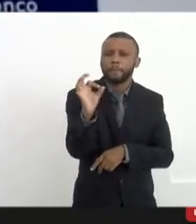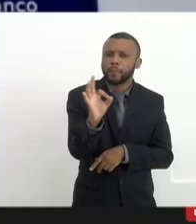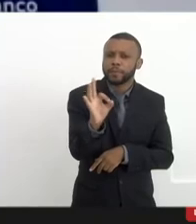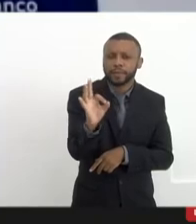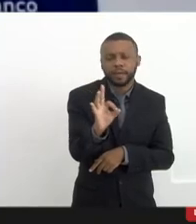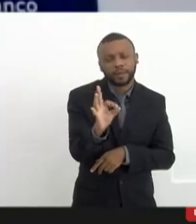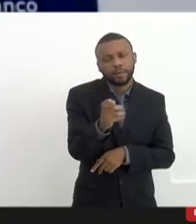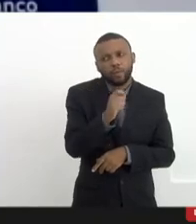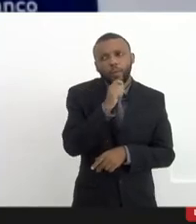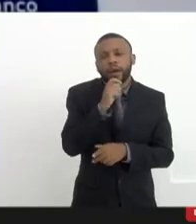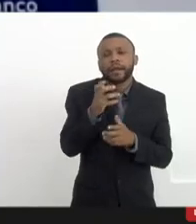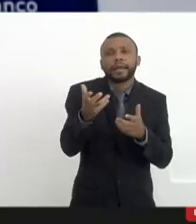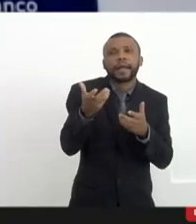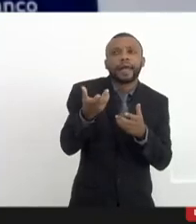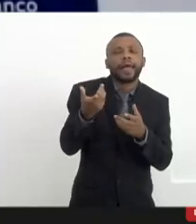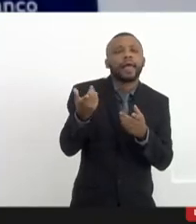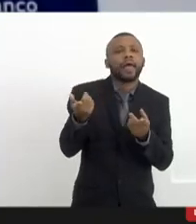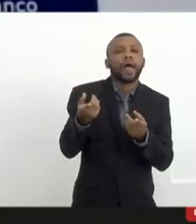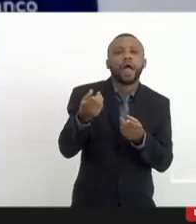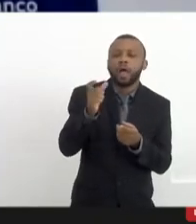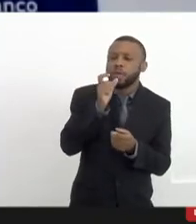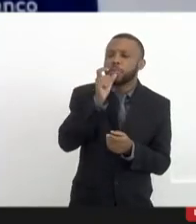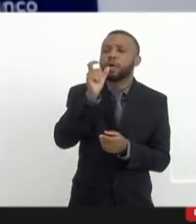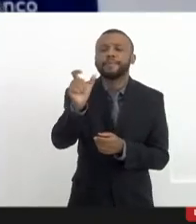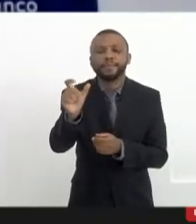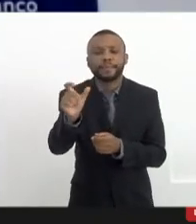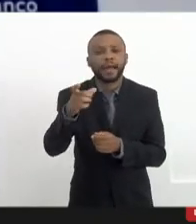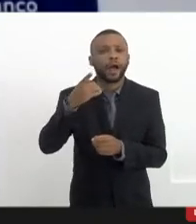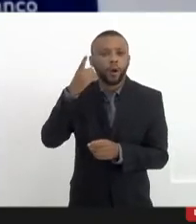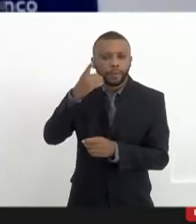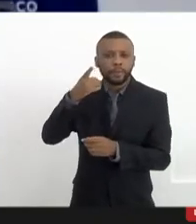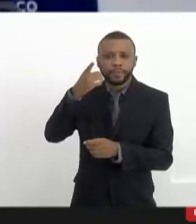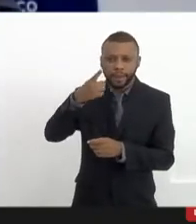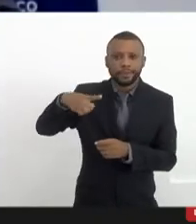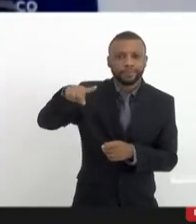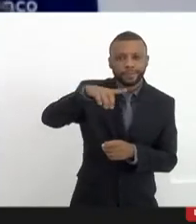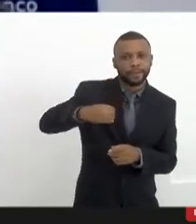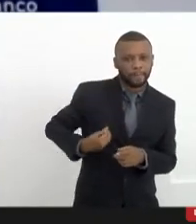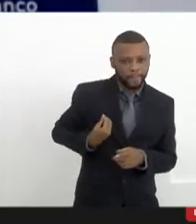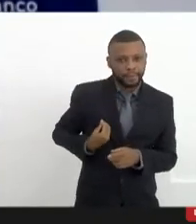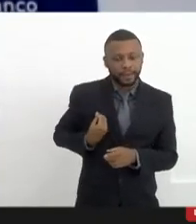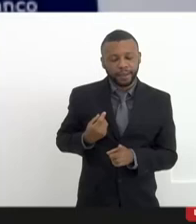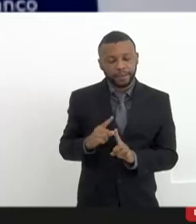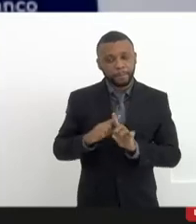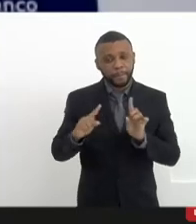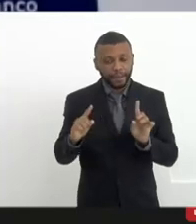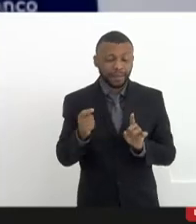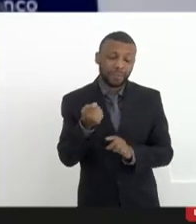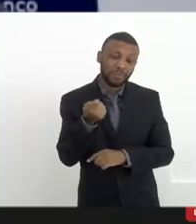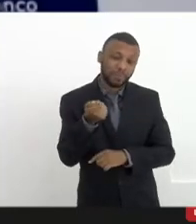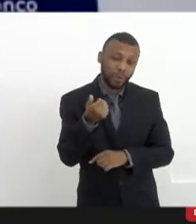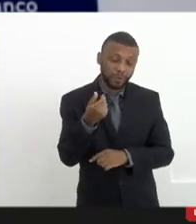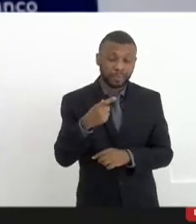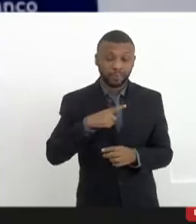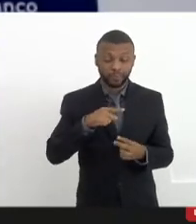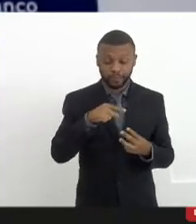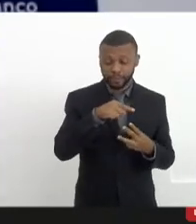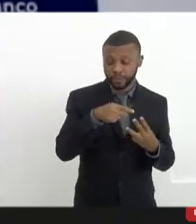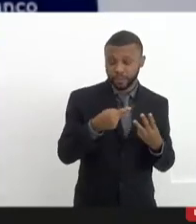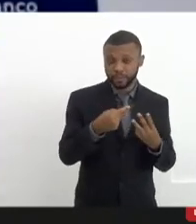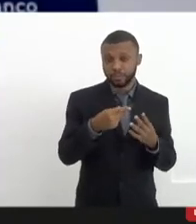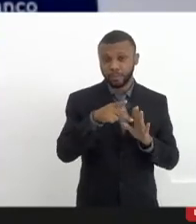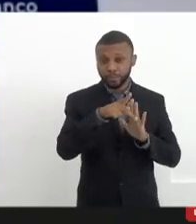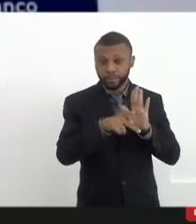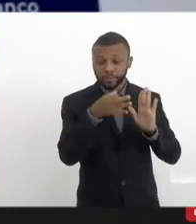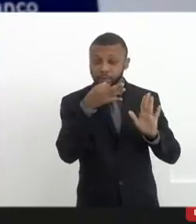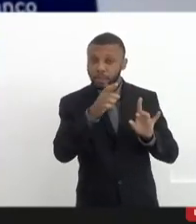querer ofender o deputado Carlos Vink e outros deputados aqui presentes. Tem uns 3 projetos de lei e sugerem um